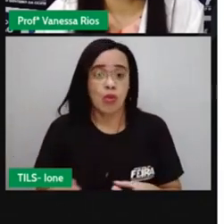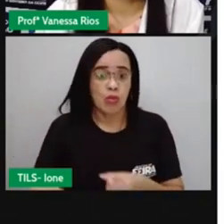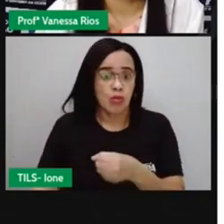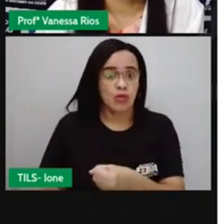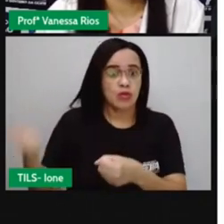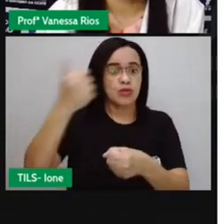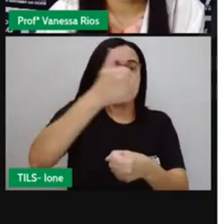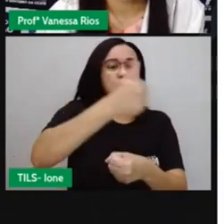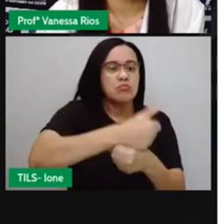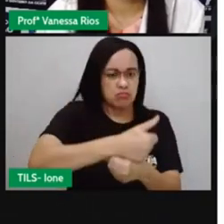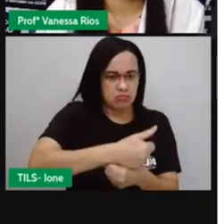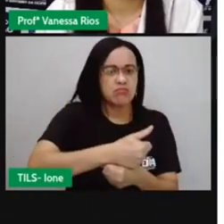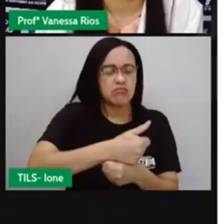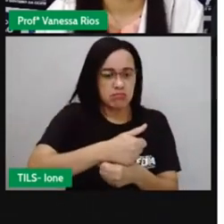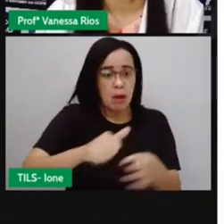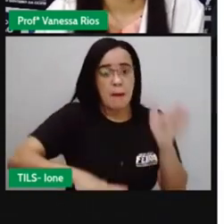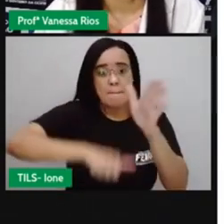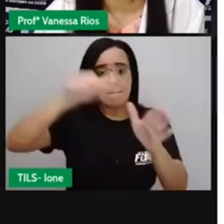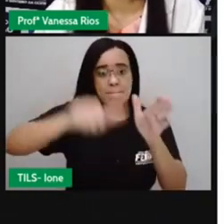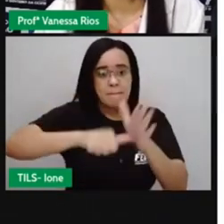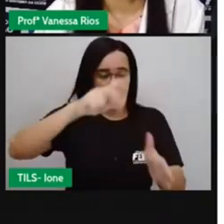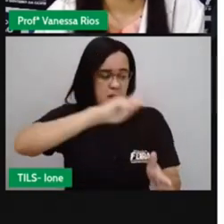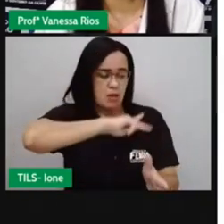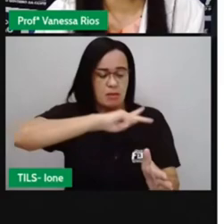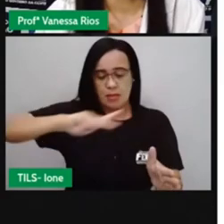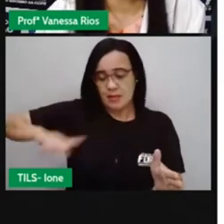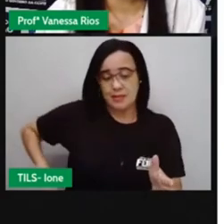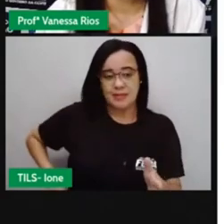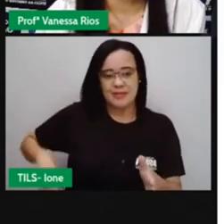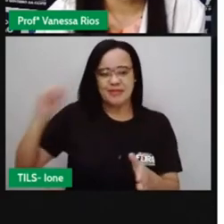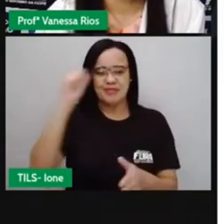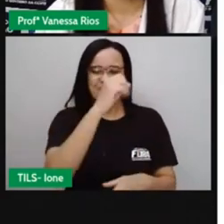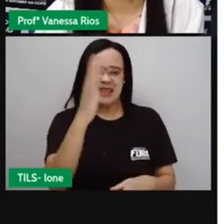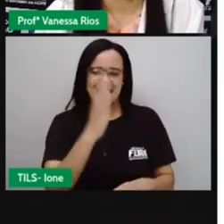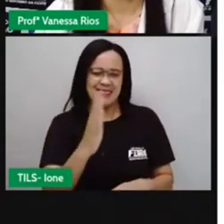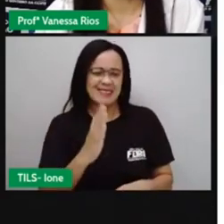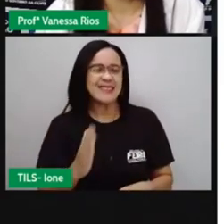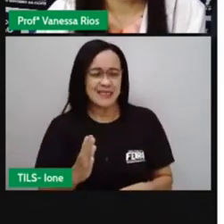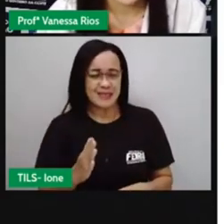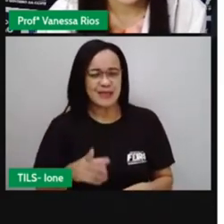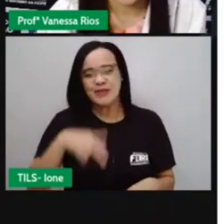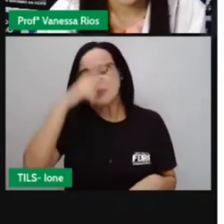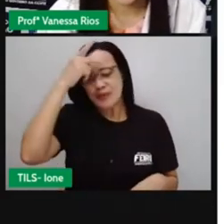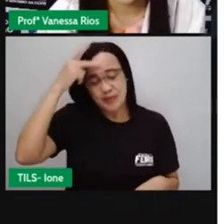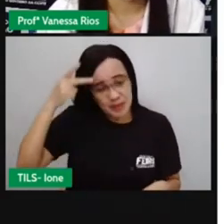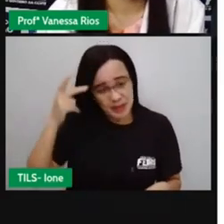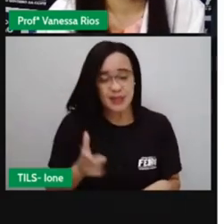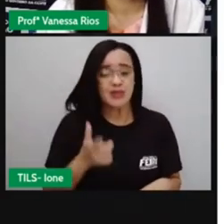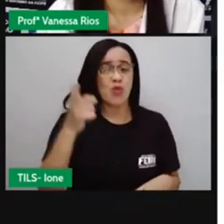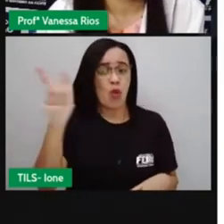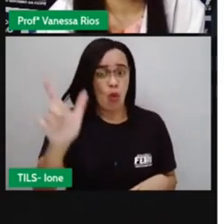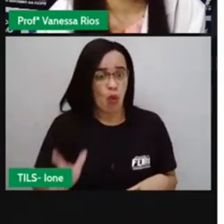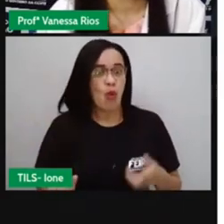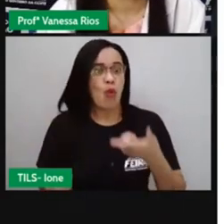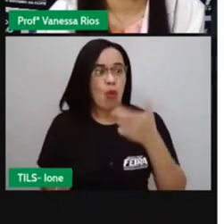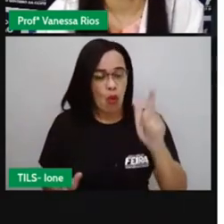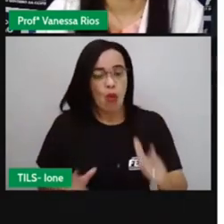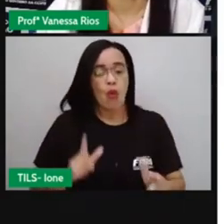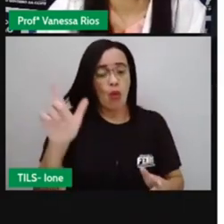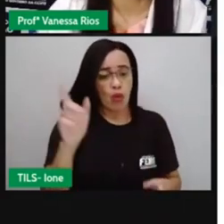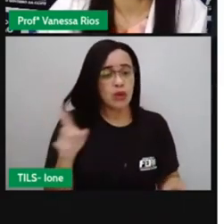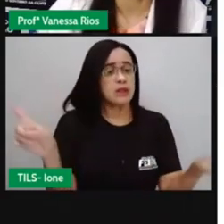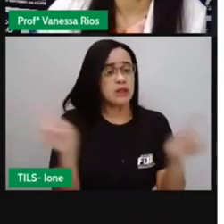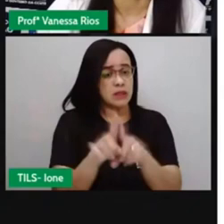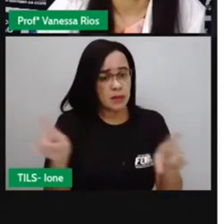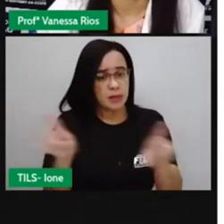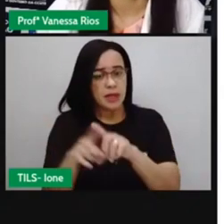como o primeiro presidente do Brasil. E aí outros envolvidos nesse golpe militar que tomou o poder do rei assumiu